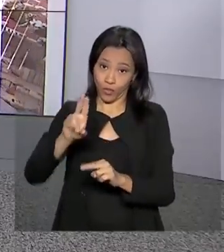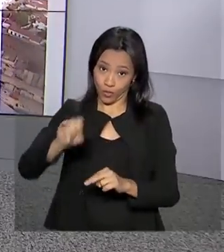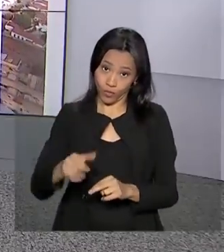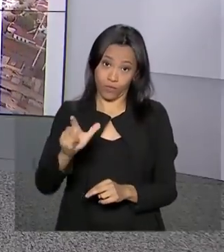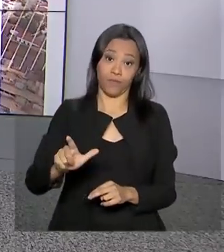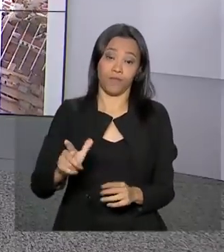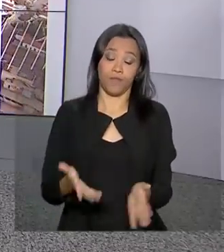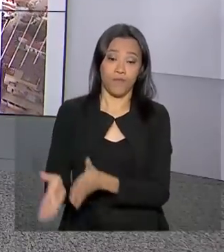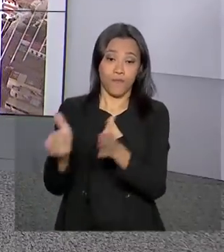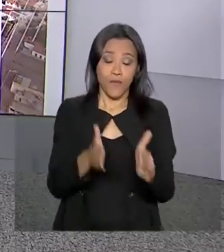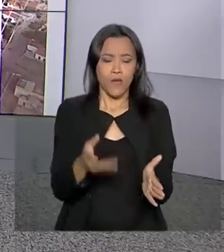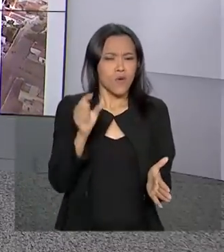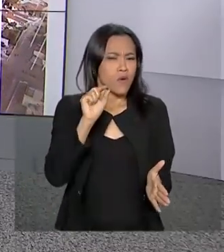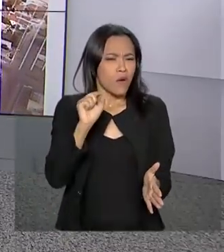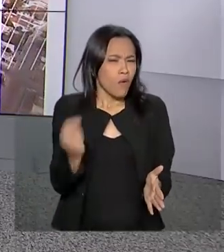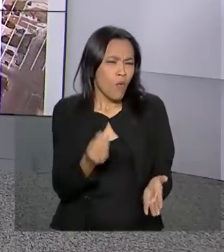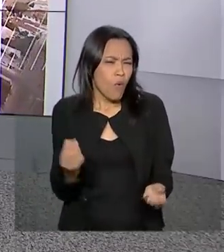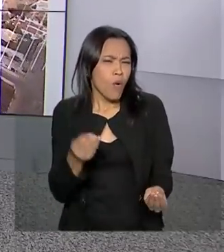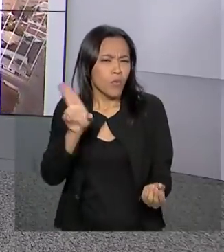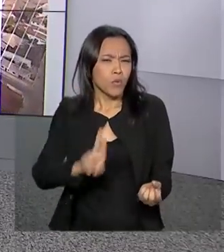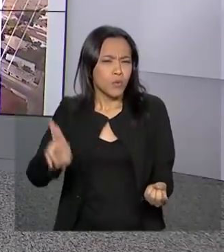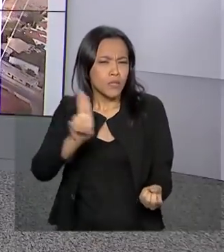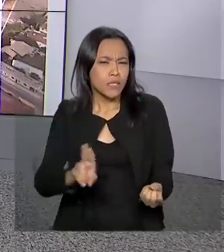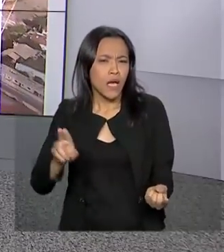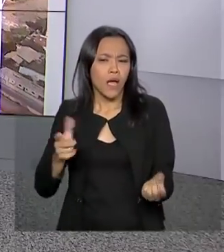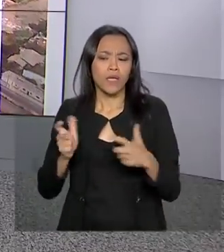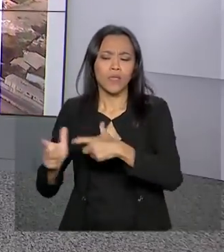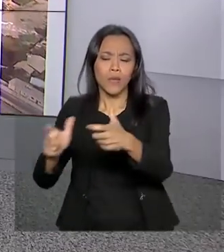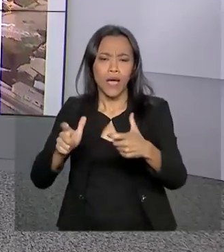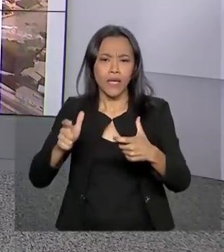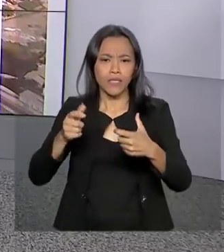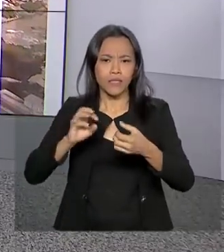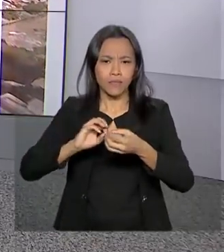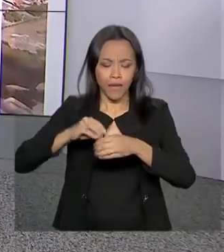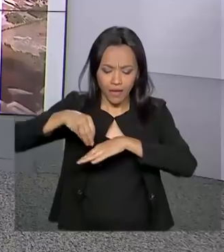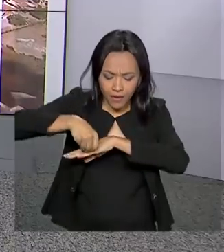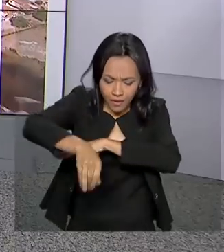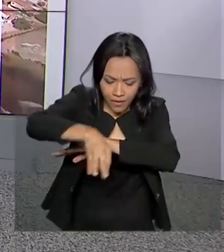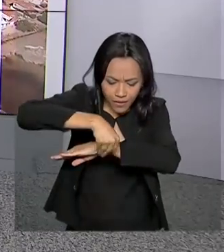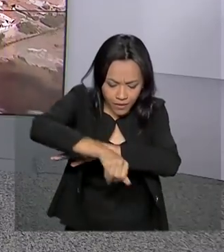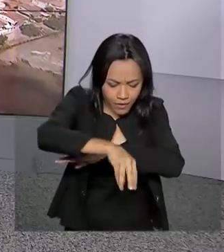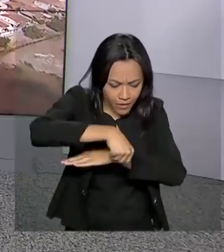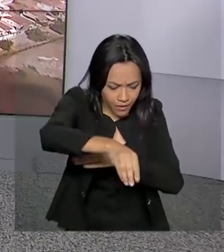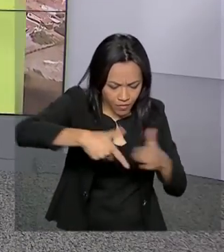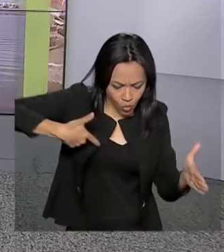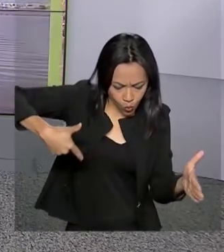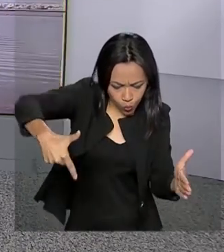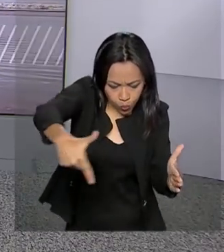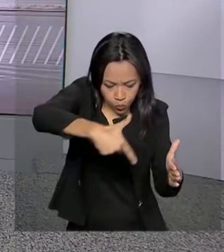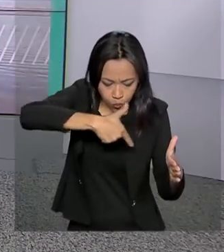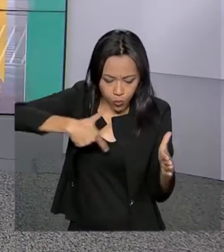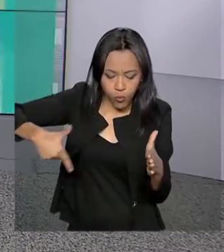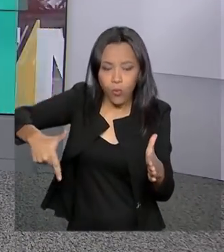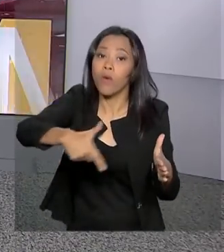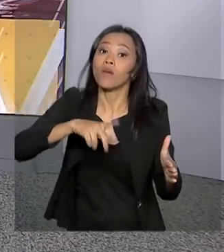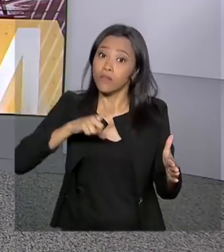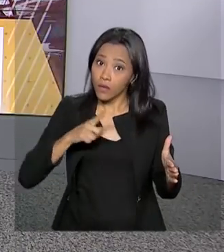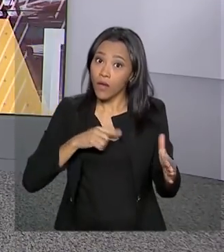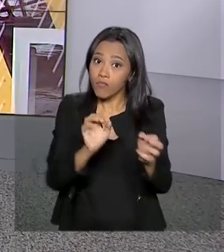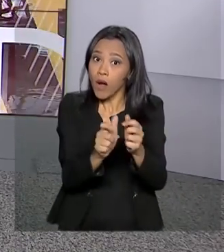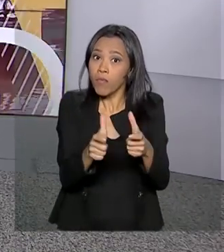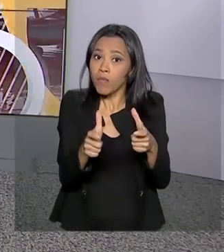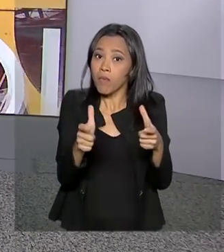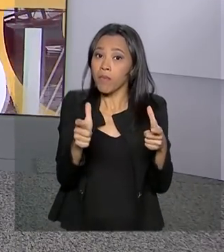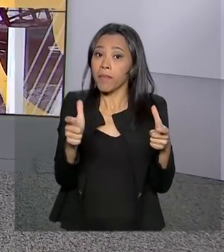E que tal usar espaços livres nas cidades para o cultivo de hortas? A chamada agricultura urbana vem crescendo cada vez mais nas